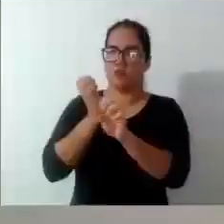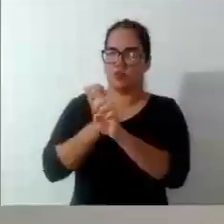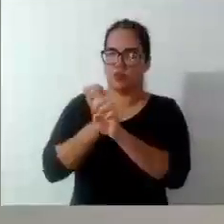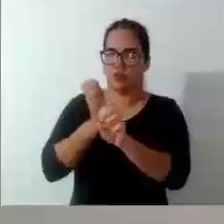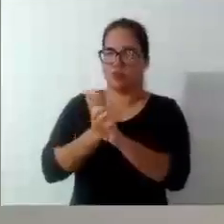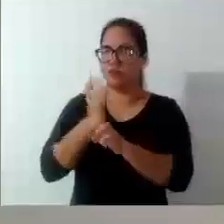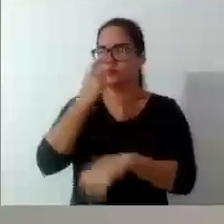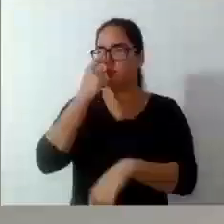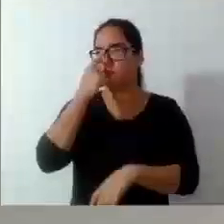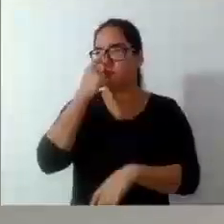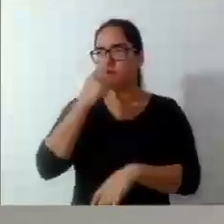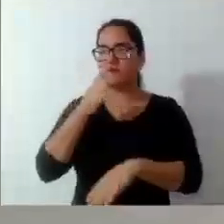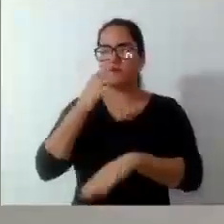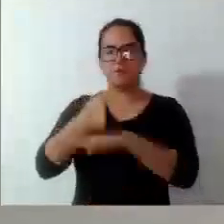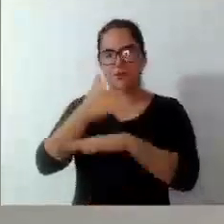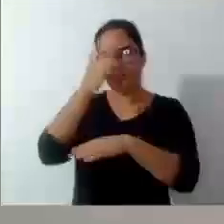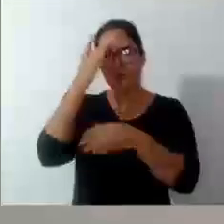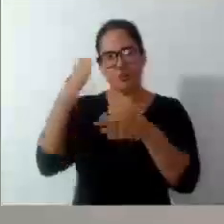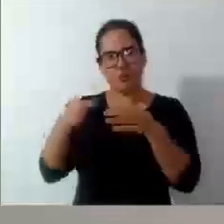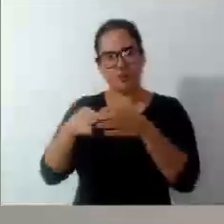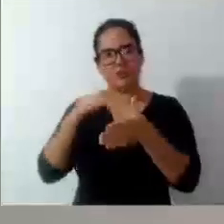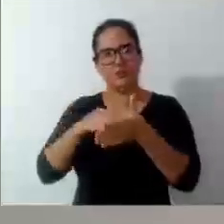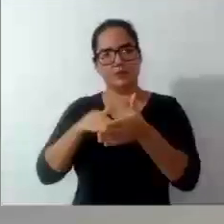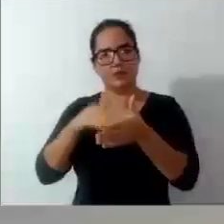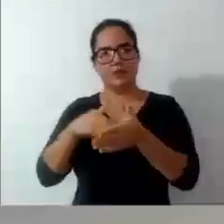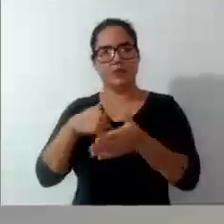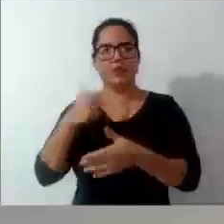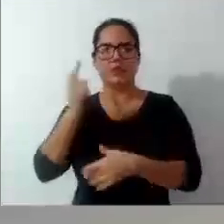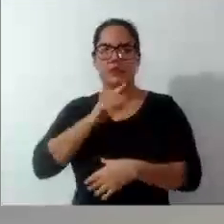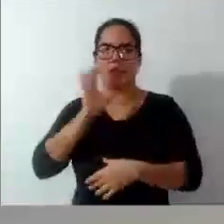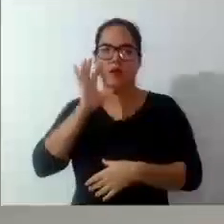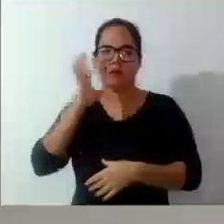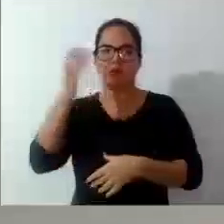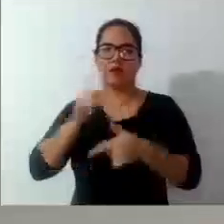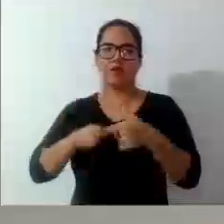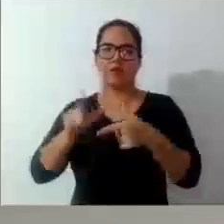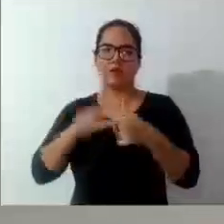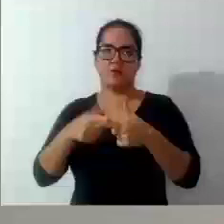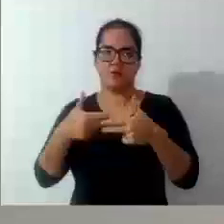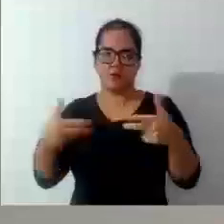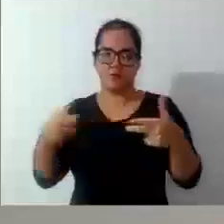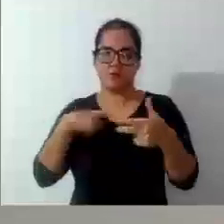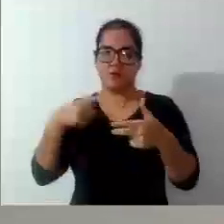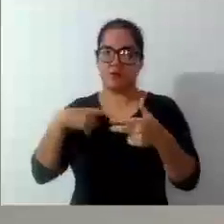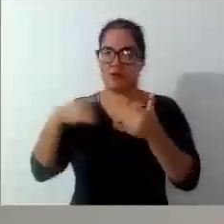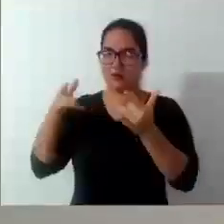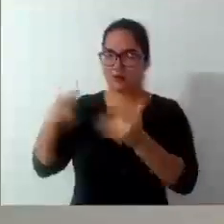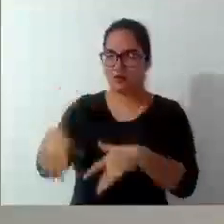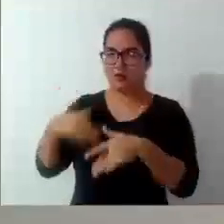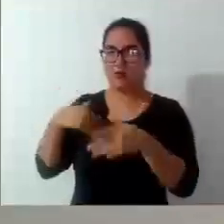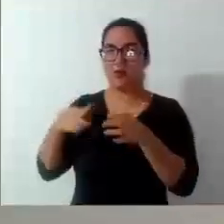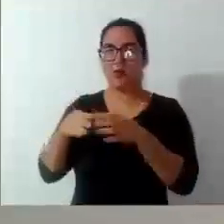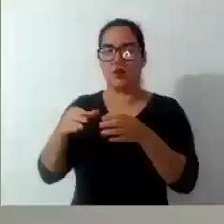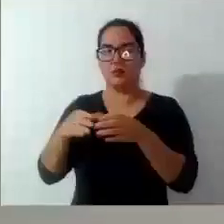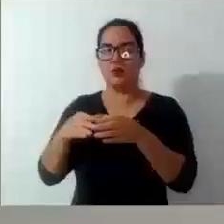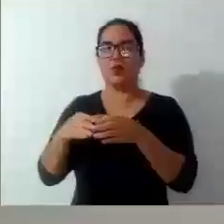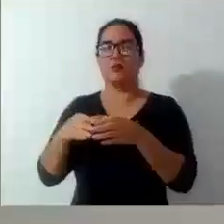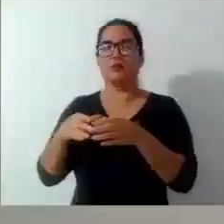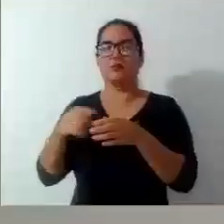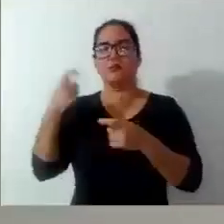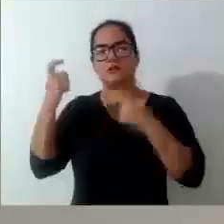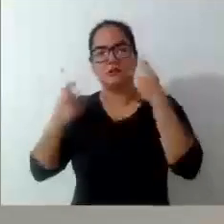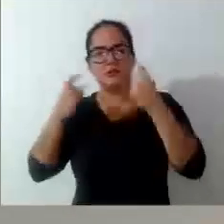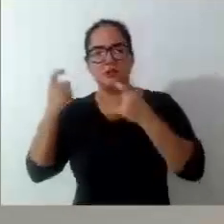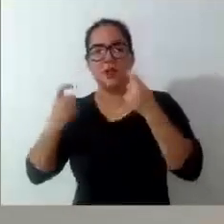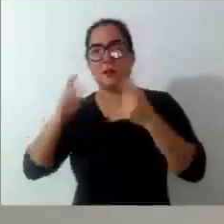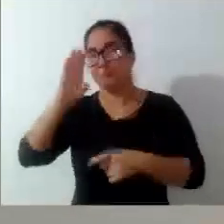estive lá com o pessoal da secretaria e conseguimos sanar esse problema que estava deixando a comunidade ali do Boa Vista bastante apreensiva, principalmente